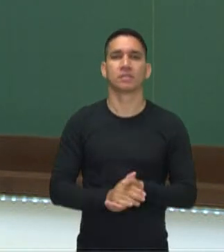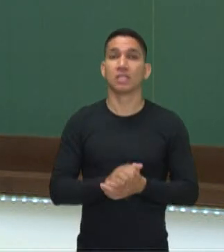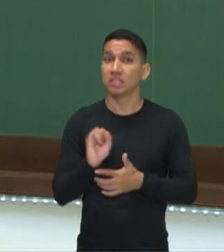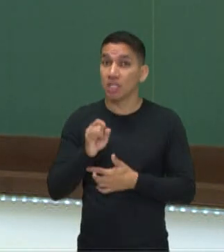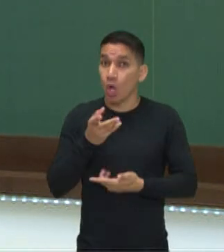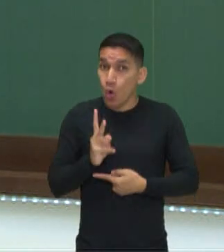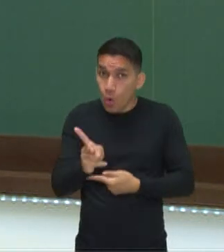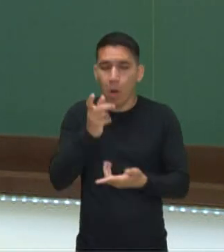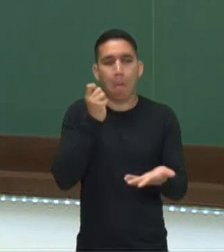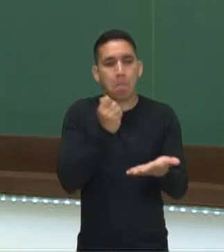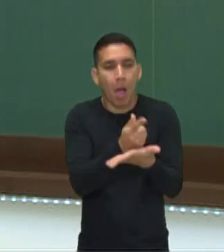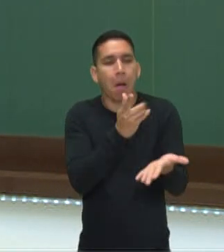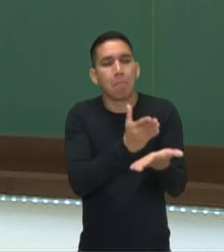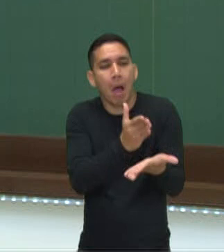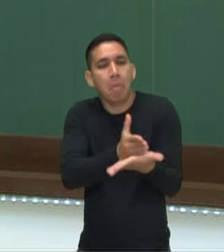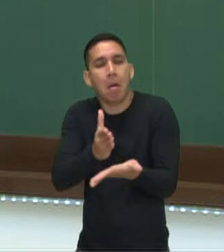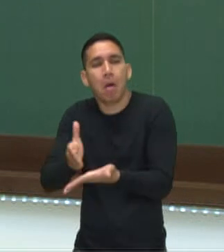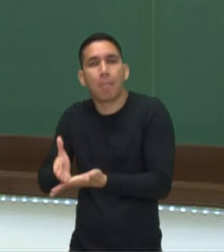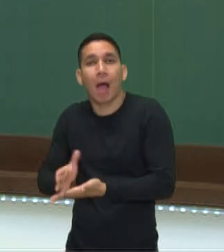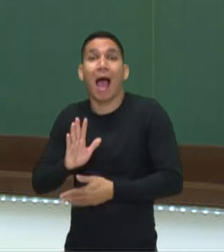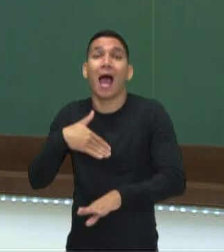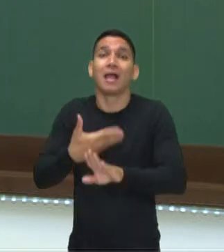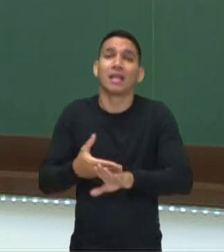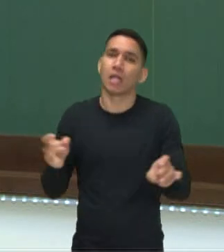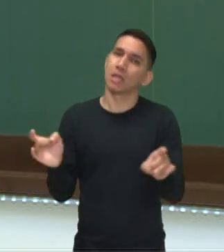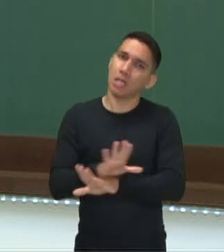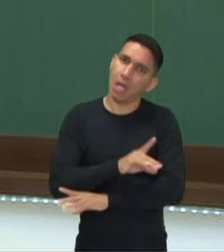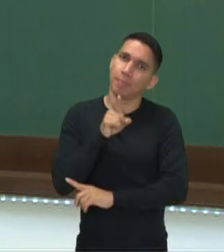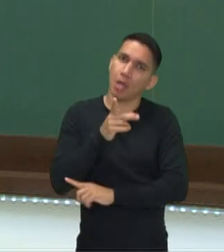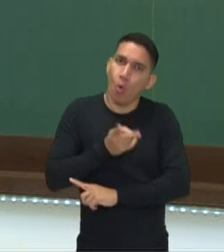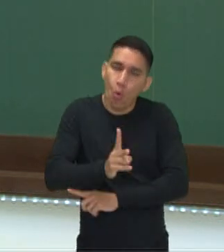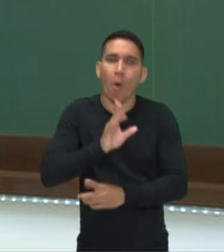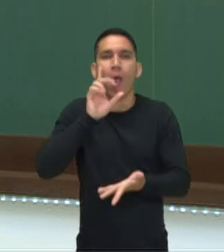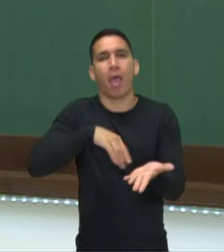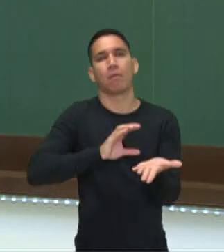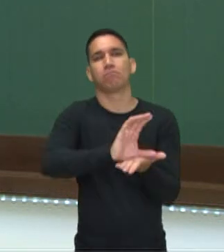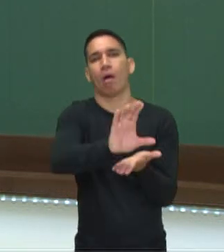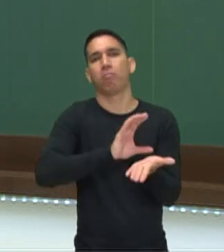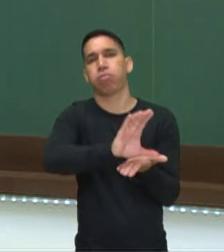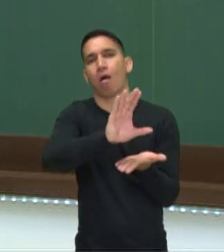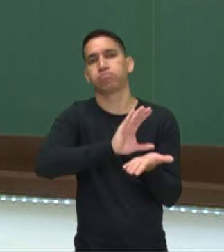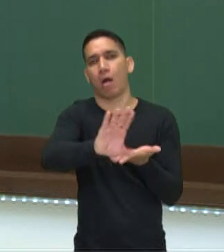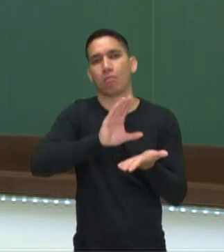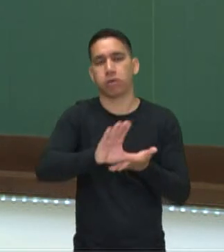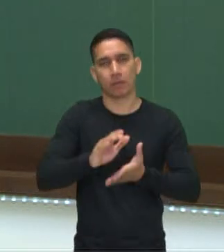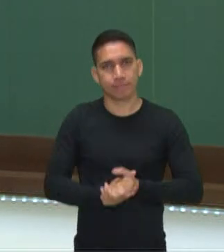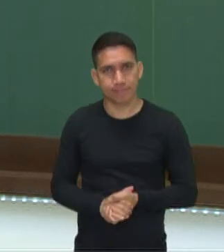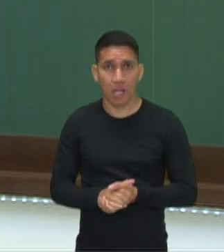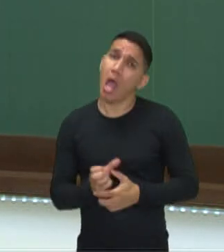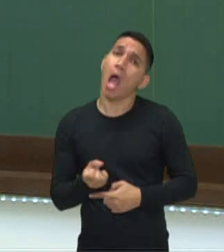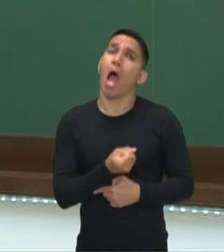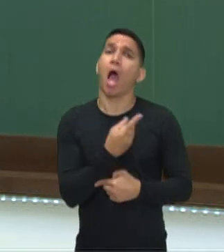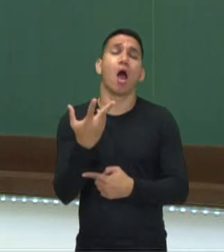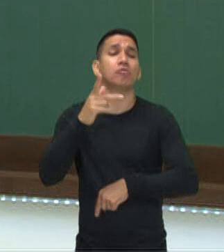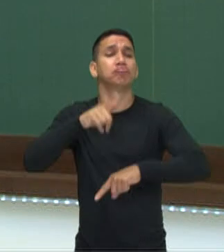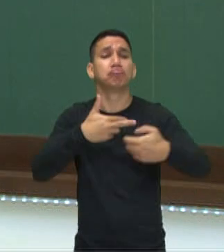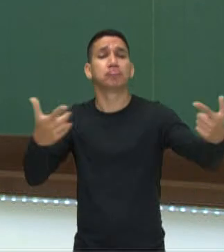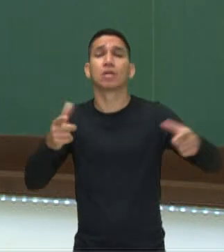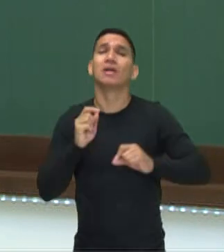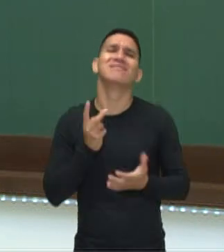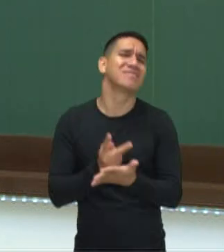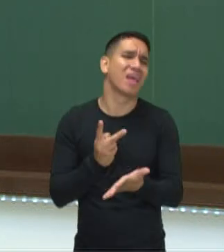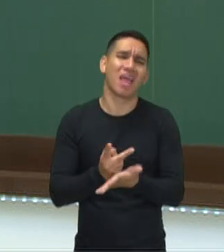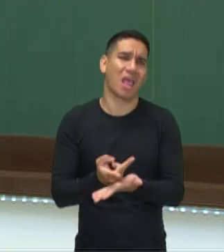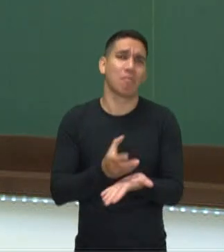pagando esse notebook, ele, enquanto estiver pagando, ele será considerado um passivo. E tem algumas coisas que eles sempre serão